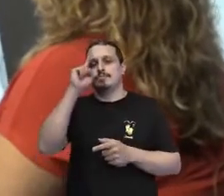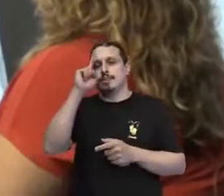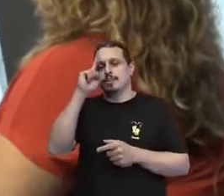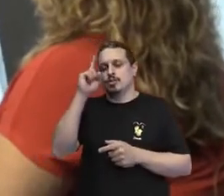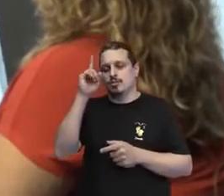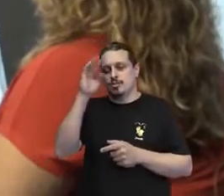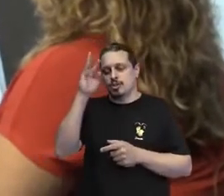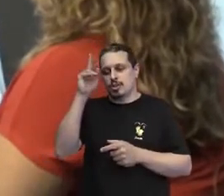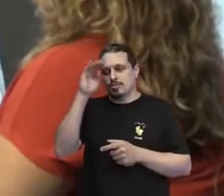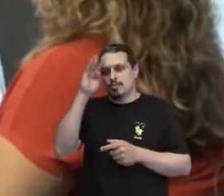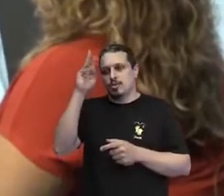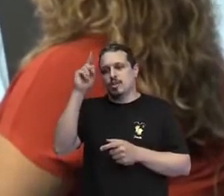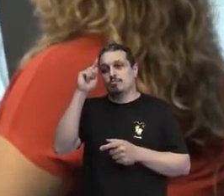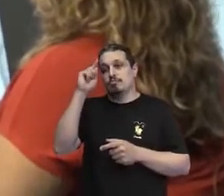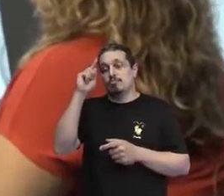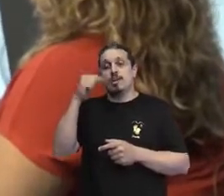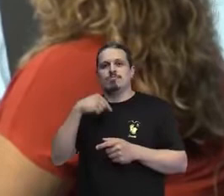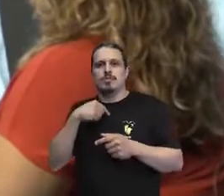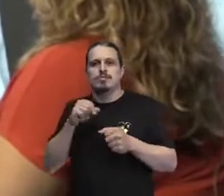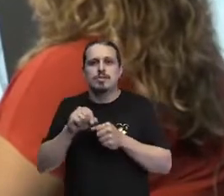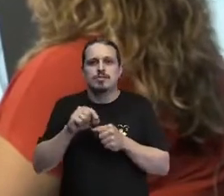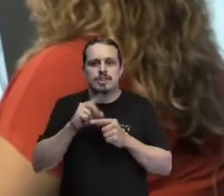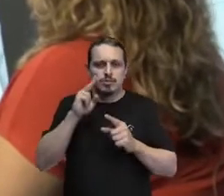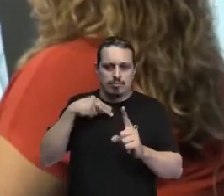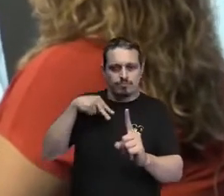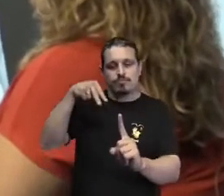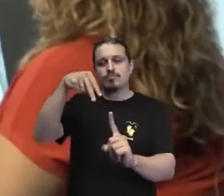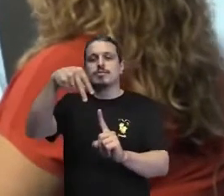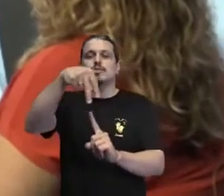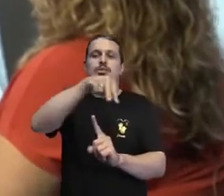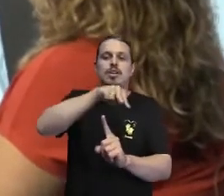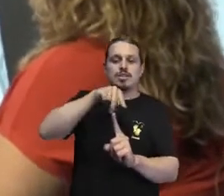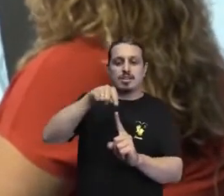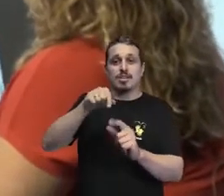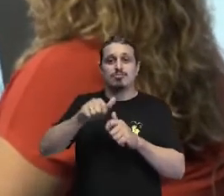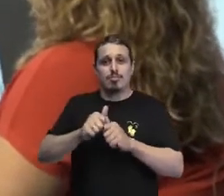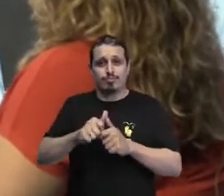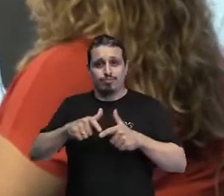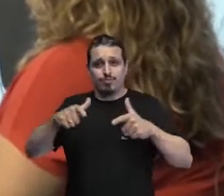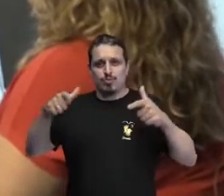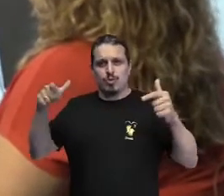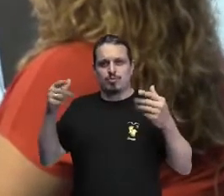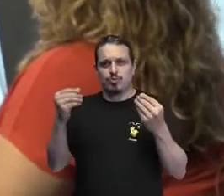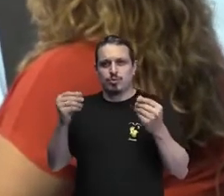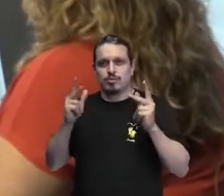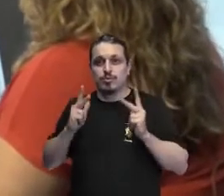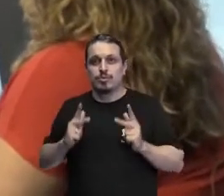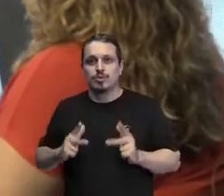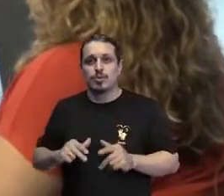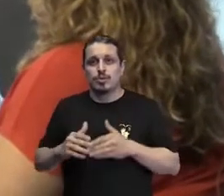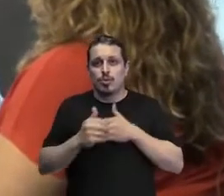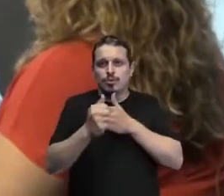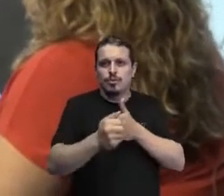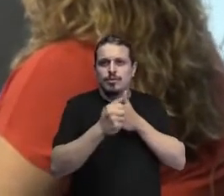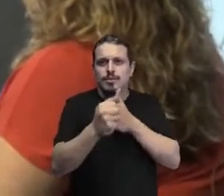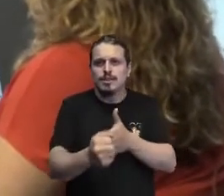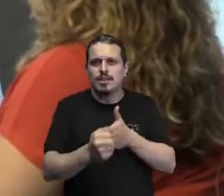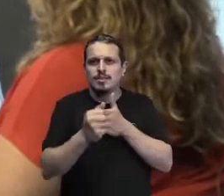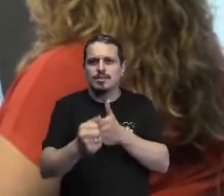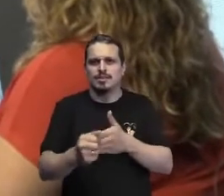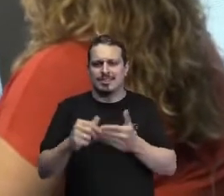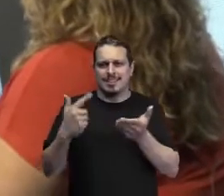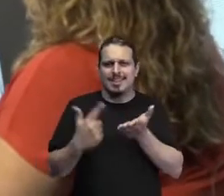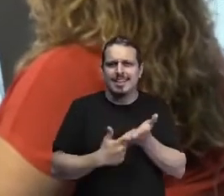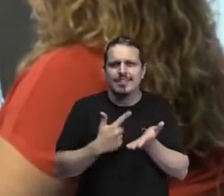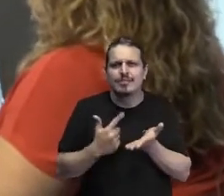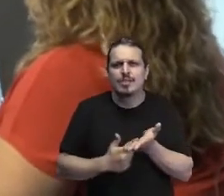um alcance muito grande, de milhões de seguidores saindo em capa de revista, sendo under